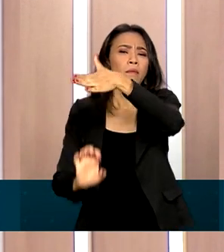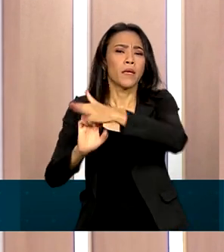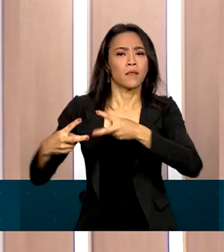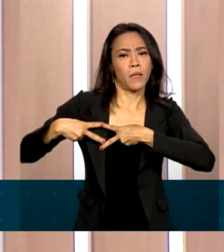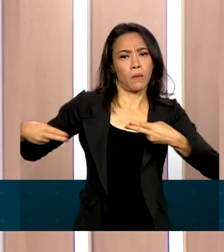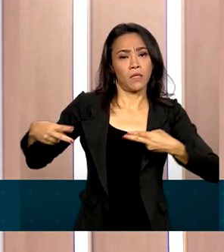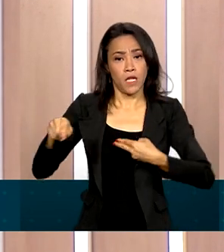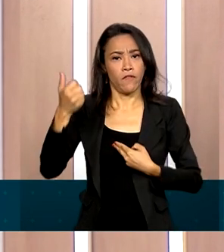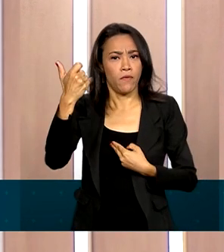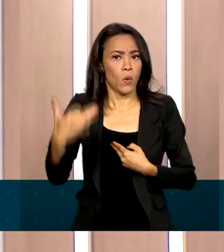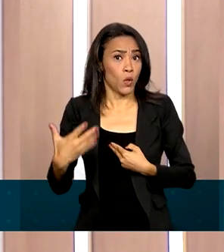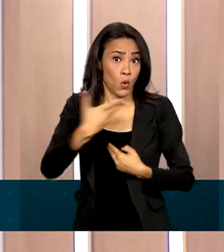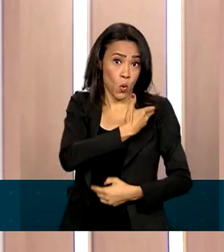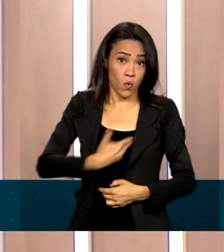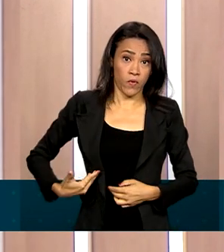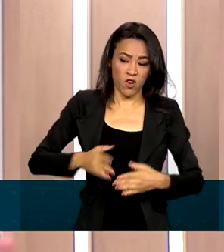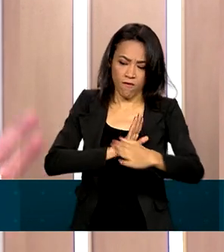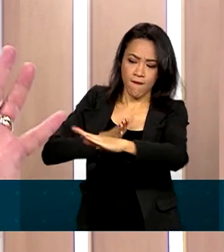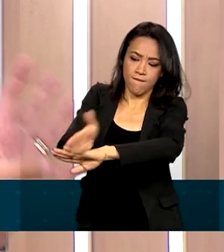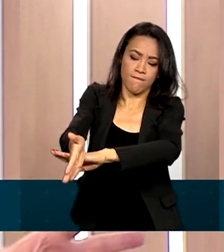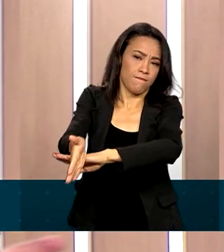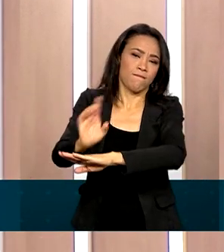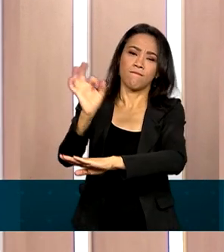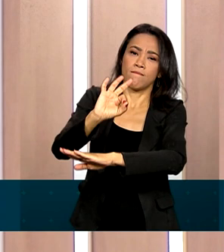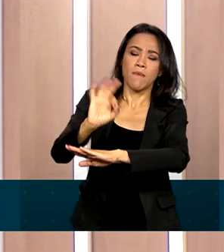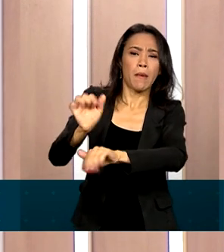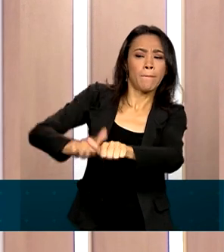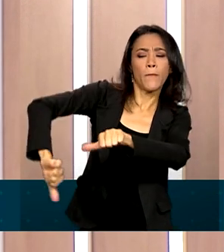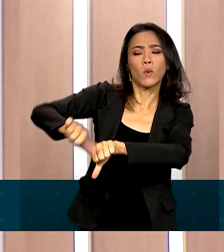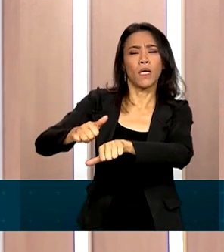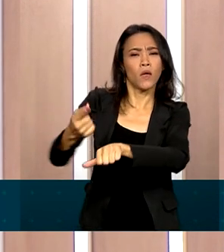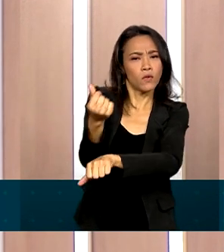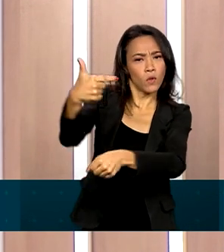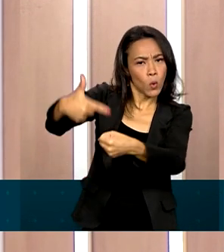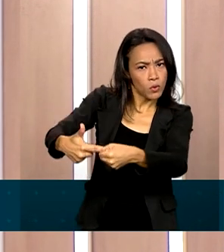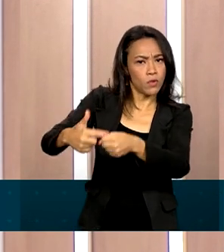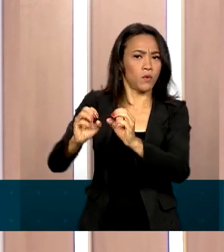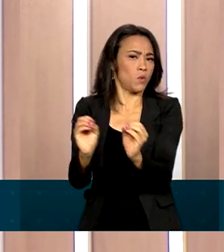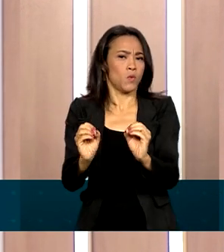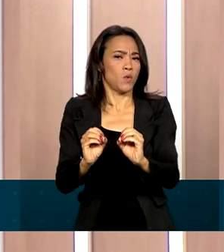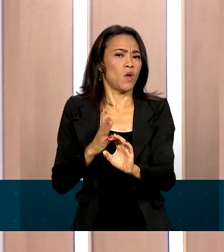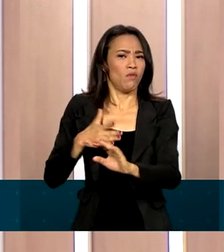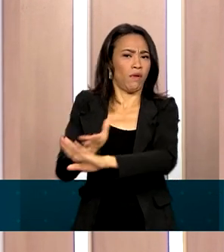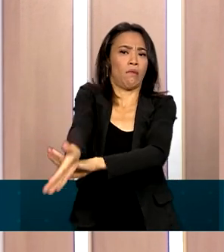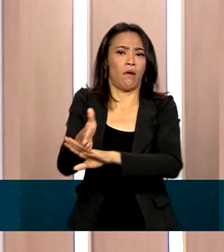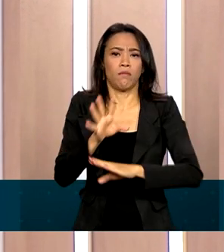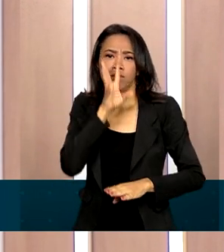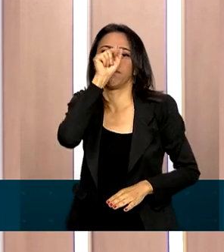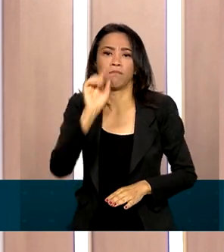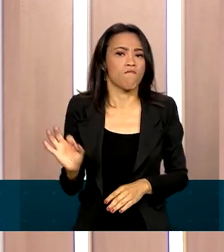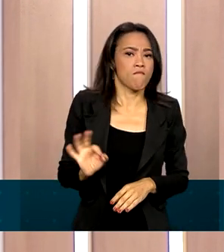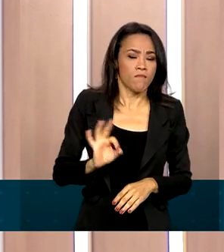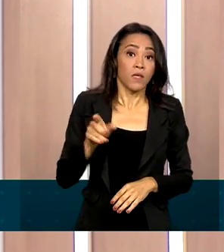o governo não fará intervenções no mercado para alterar os preços combustíveis. Isso fez com que houvesse uma reação muito positiva do